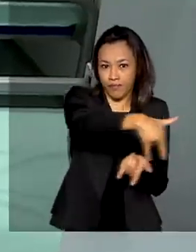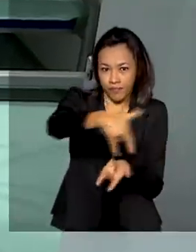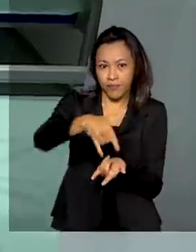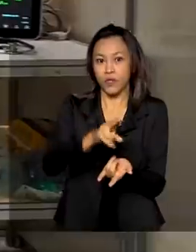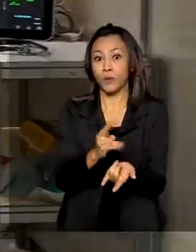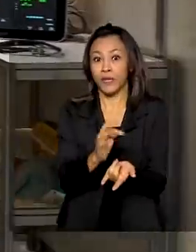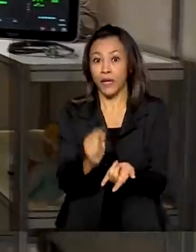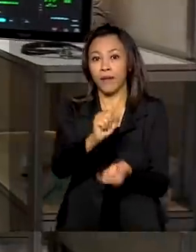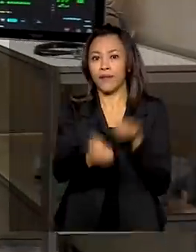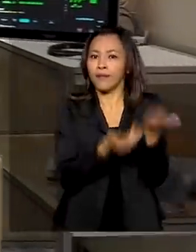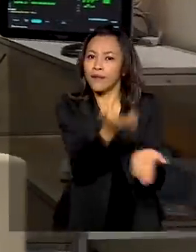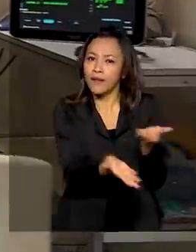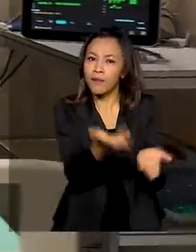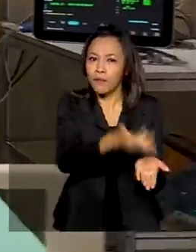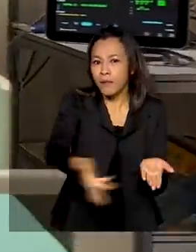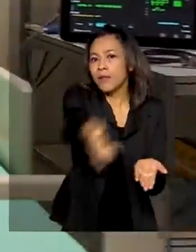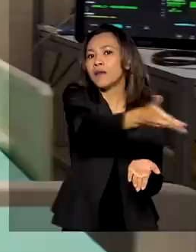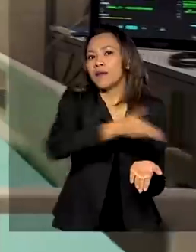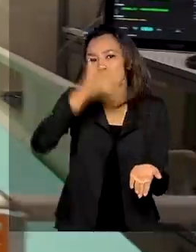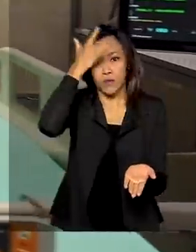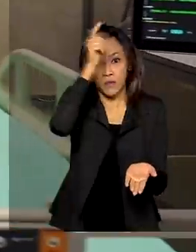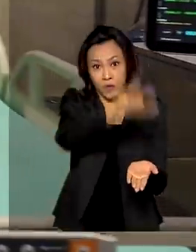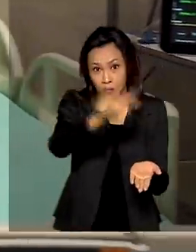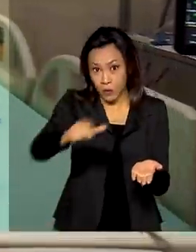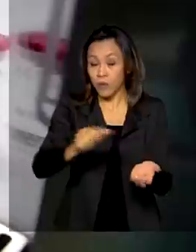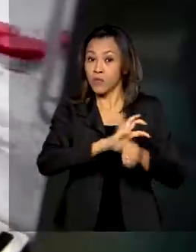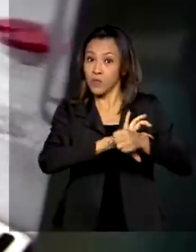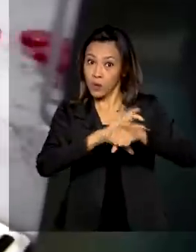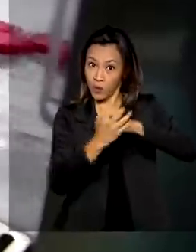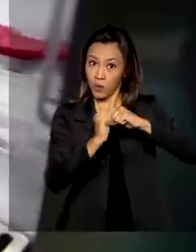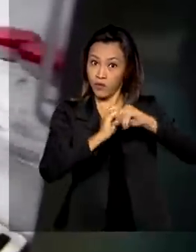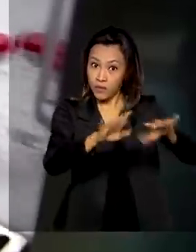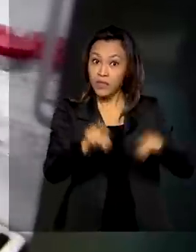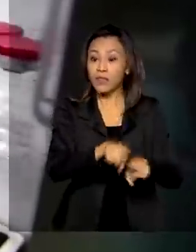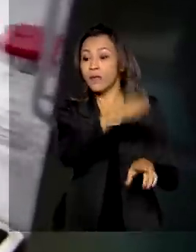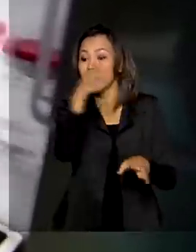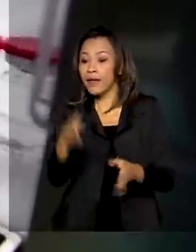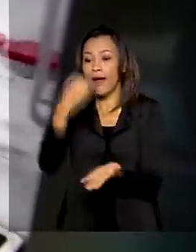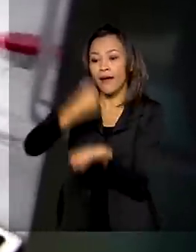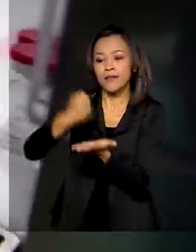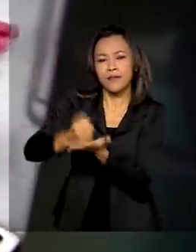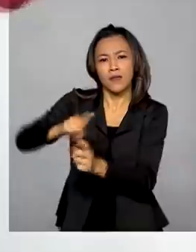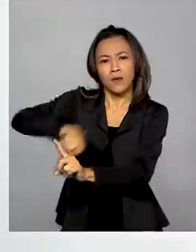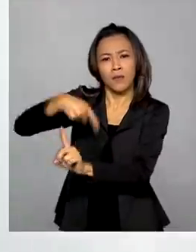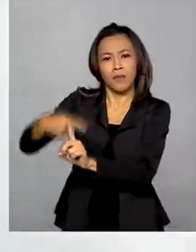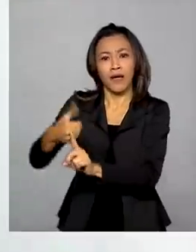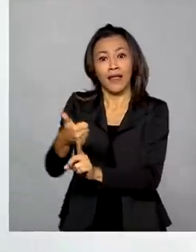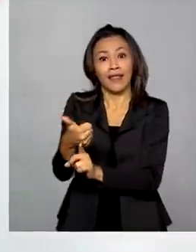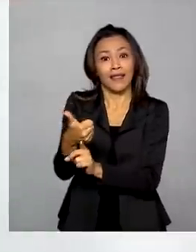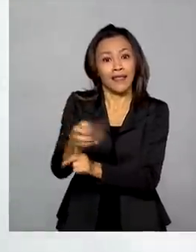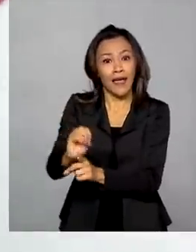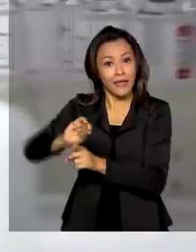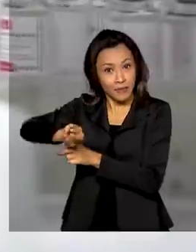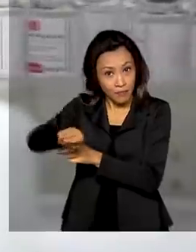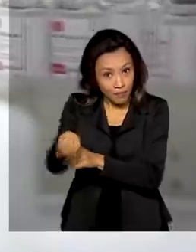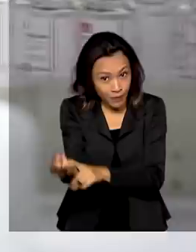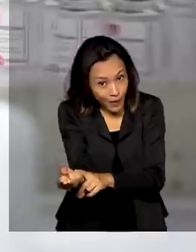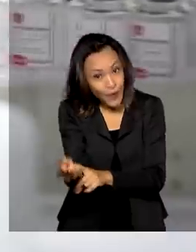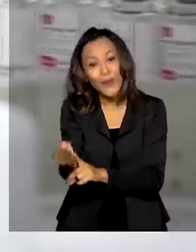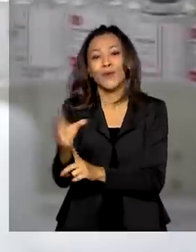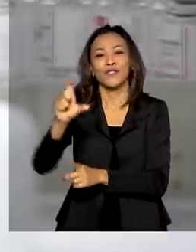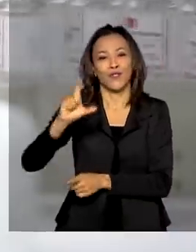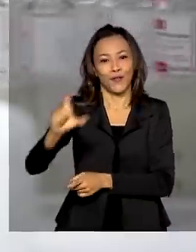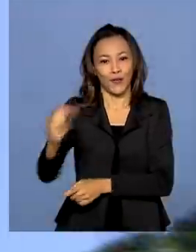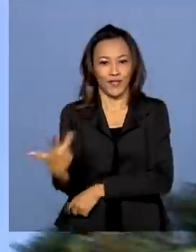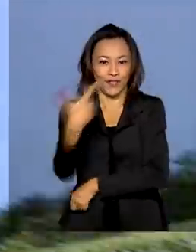tratamento de pacientes com Covid e assina contrato para aquisição de 10 milhões de doses da vacina russa Sputnik.